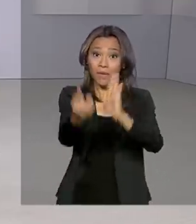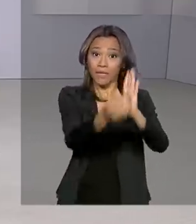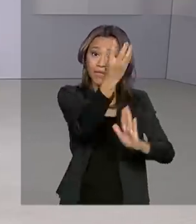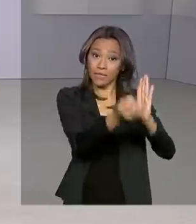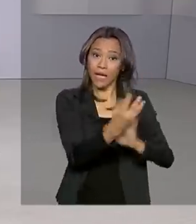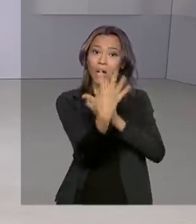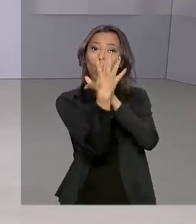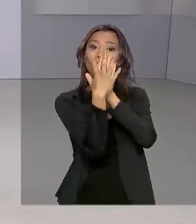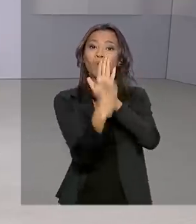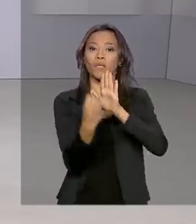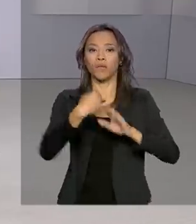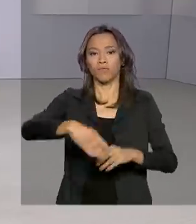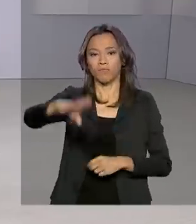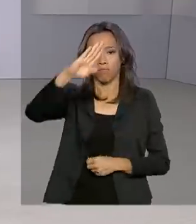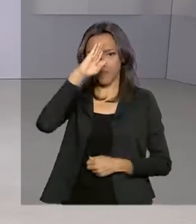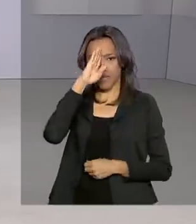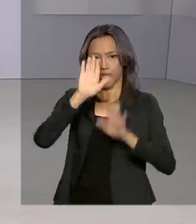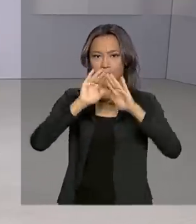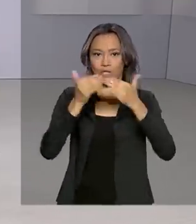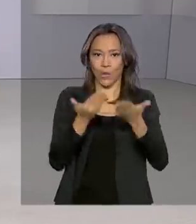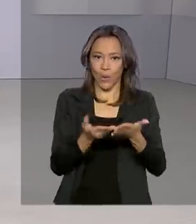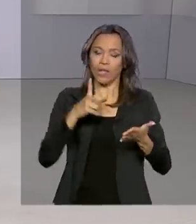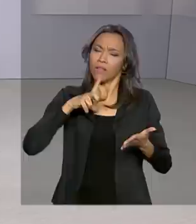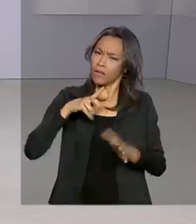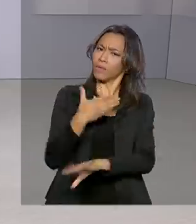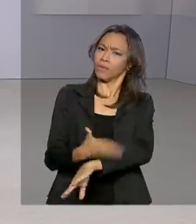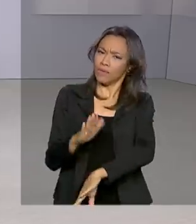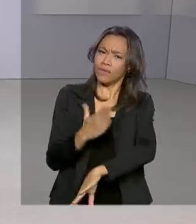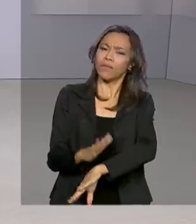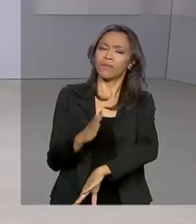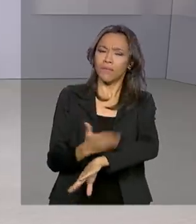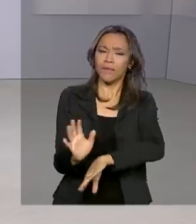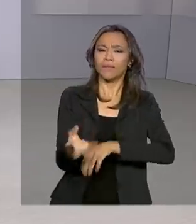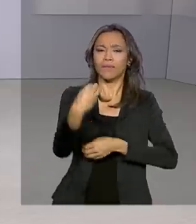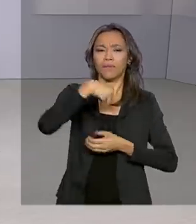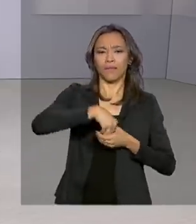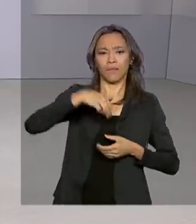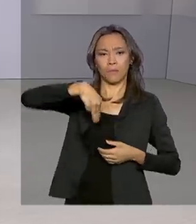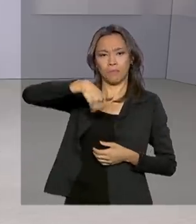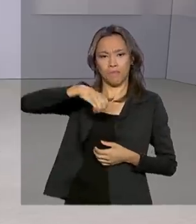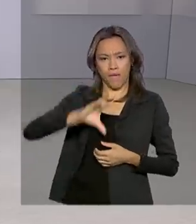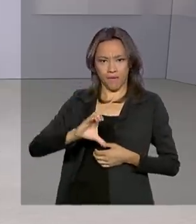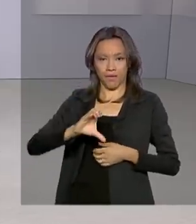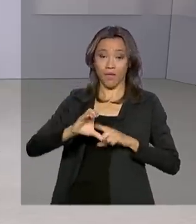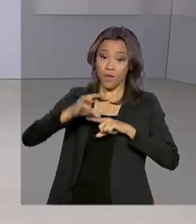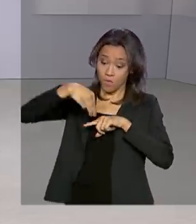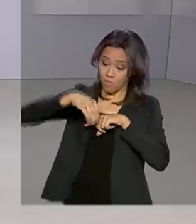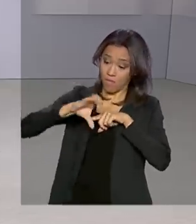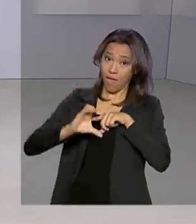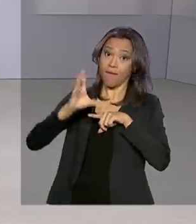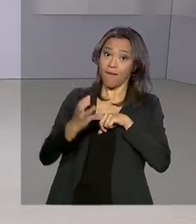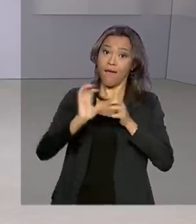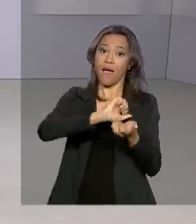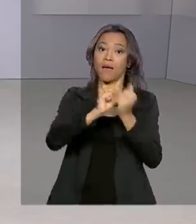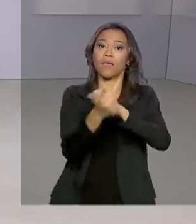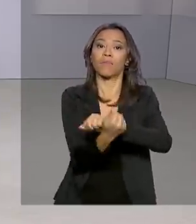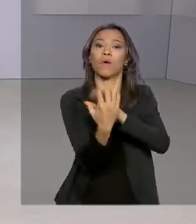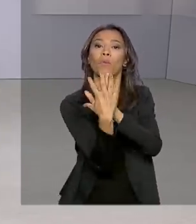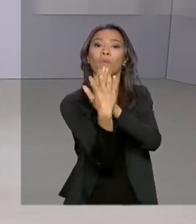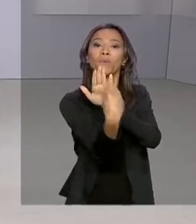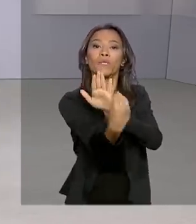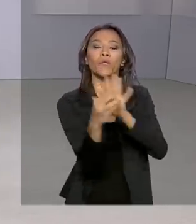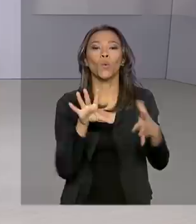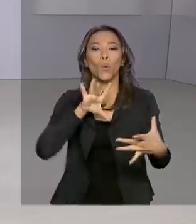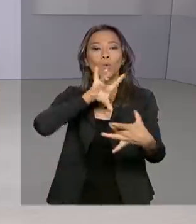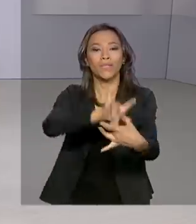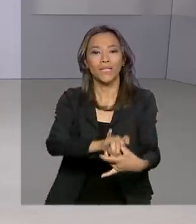partir do ano que vem participam de um treinamento do Ministério da Educação. O MEC quer adaptar o modelo à realidade